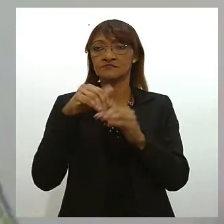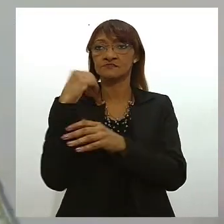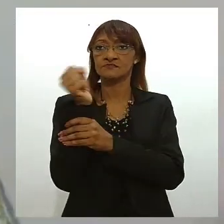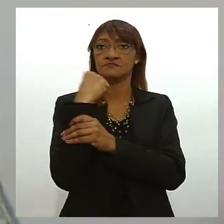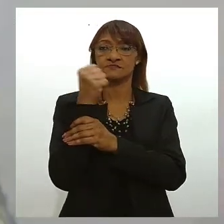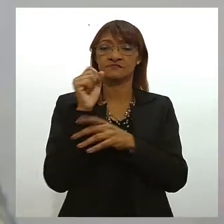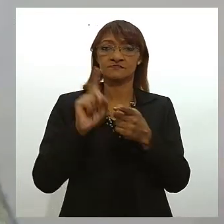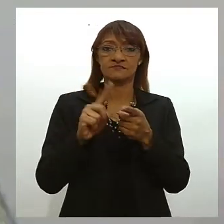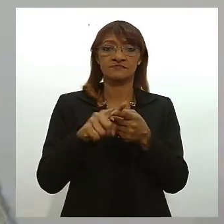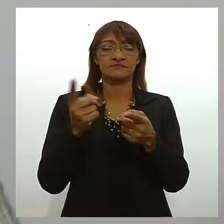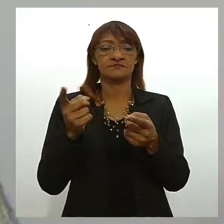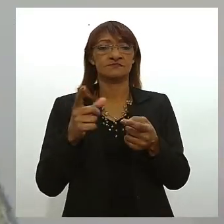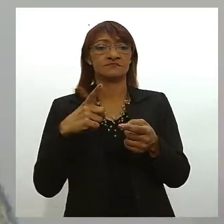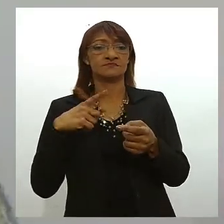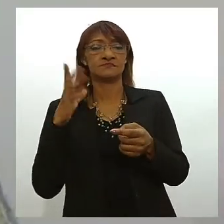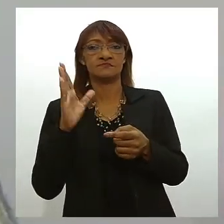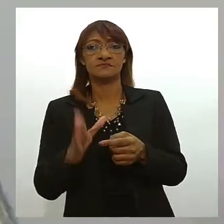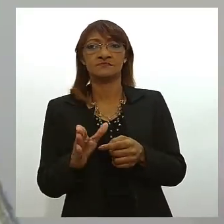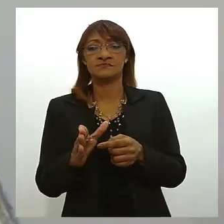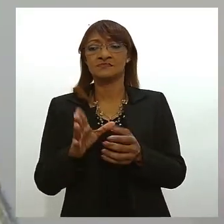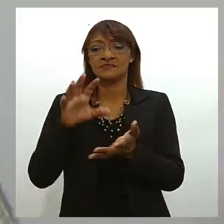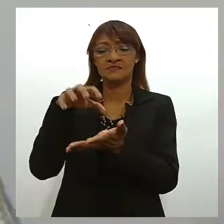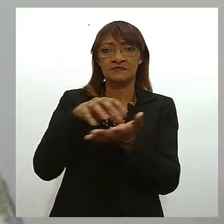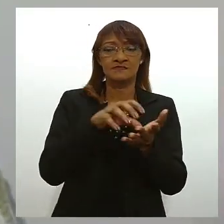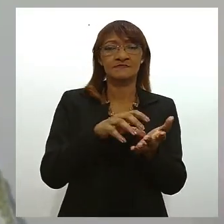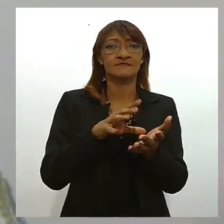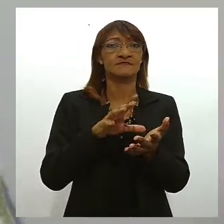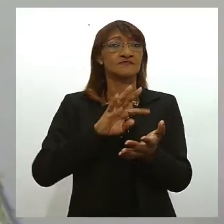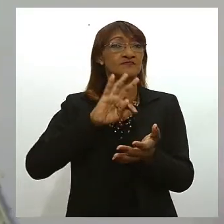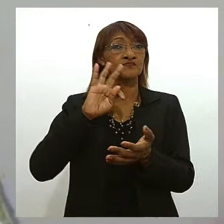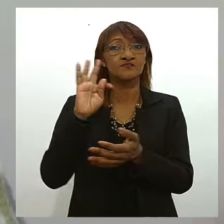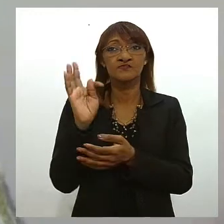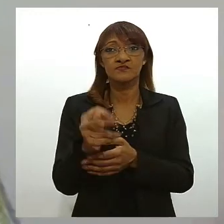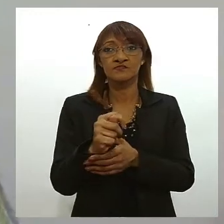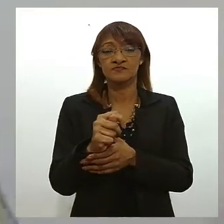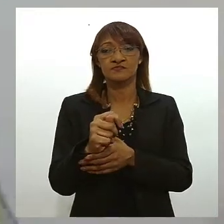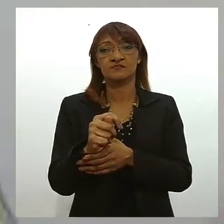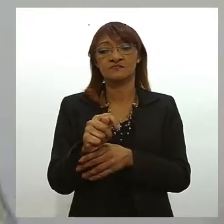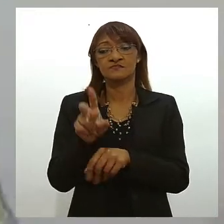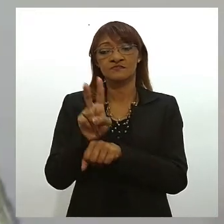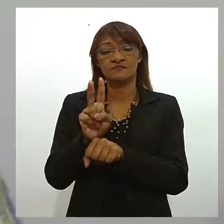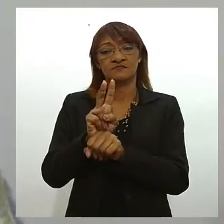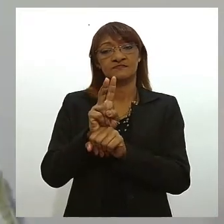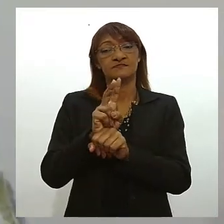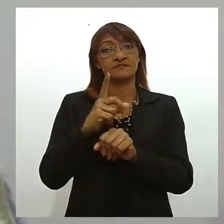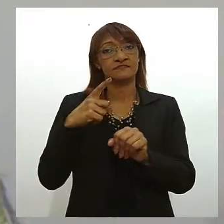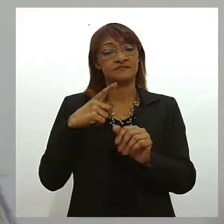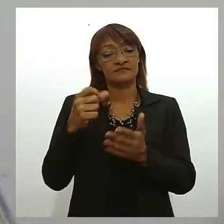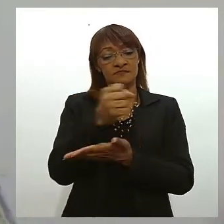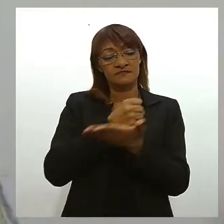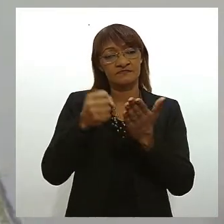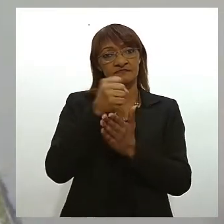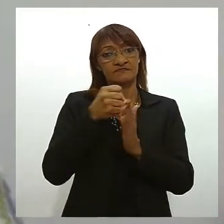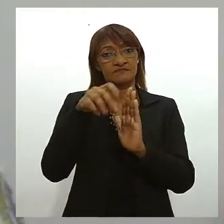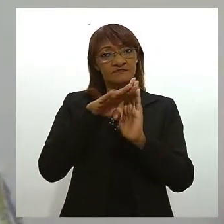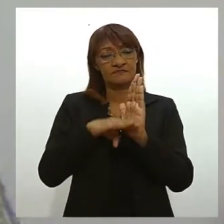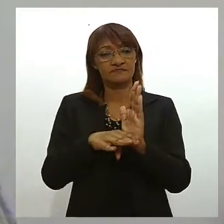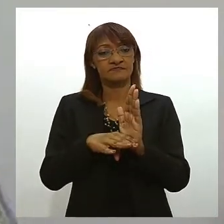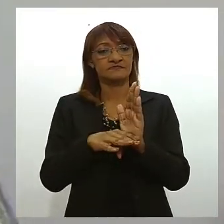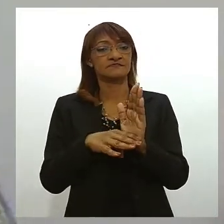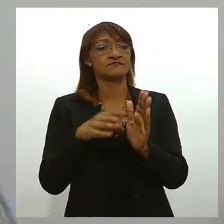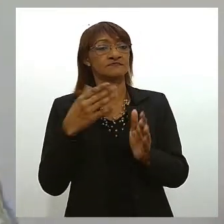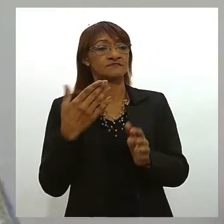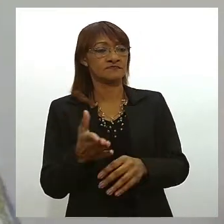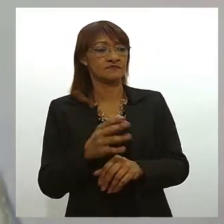indicadores, com auditorias, gente trabalha mantendo os protocolos básicos que a gente traz nos métodos de segurança, que é a identificação do